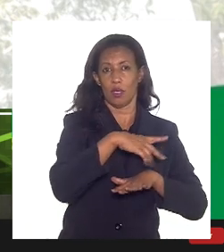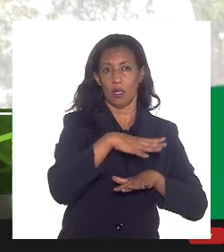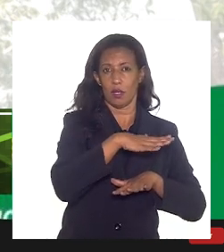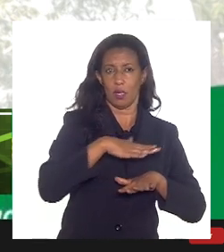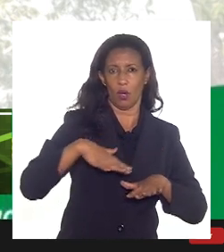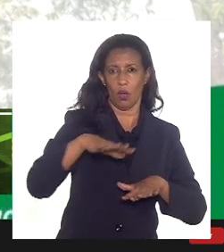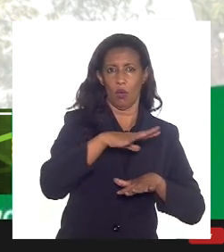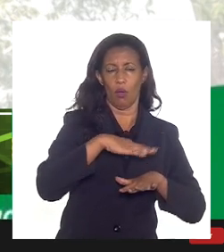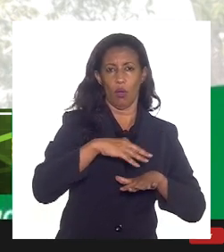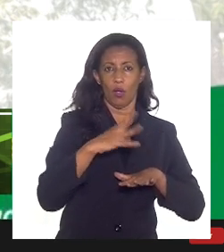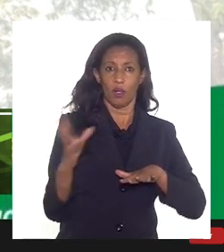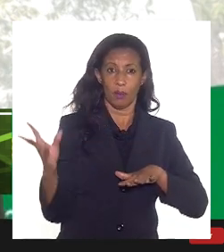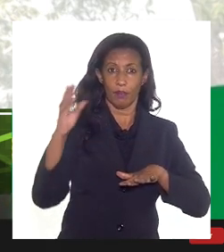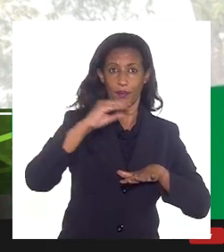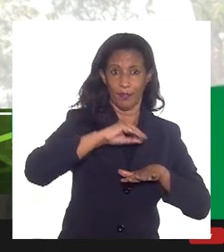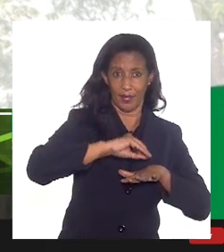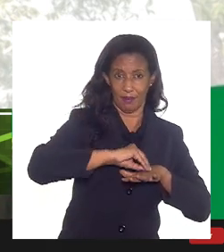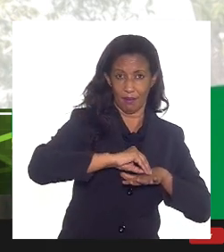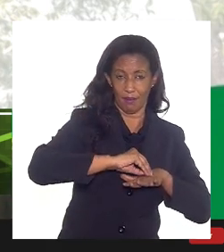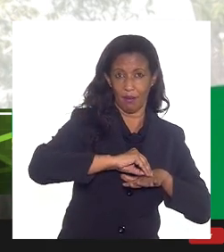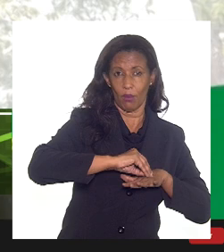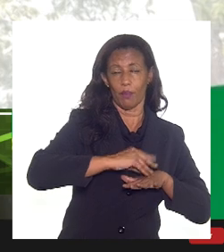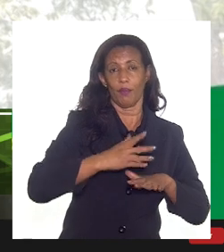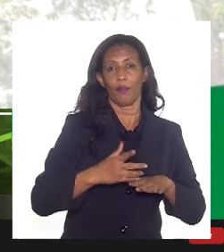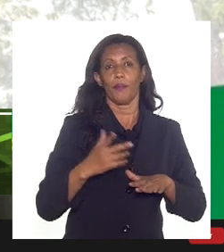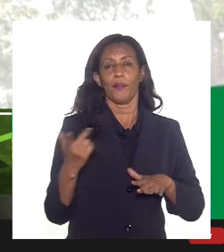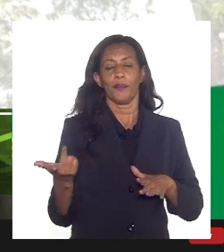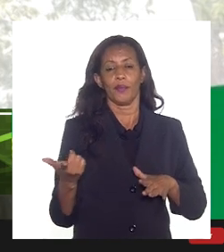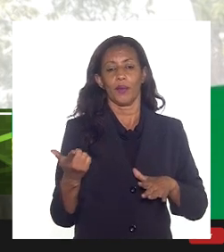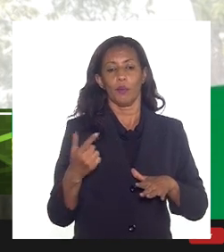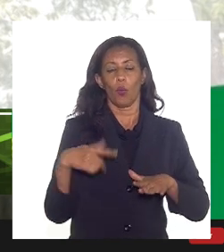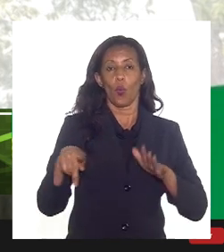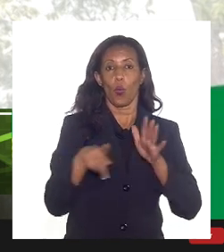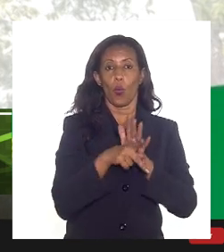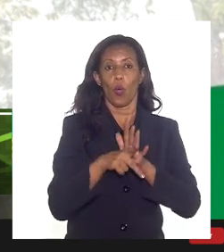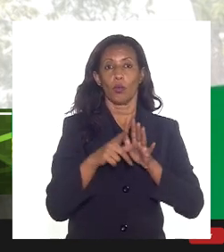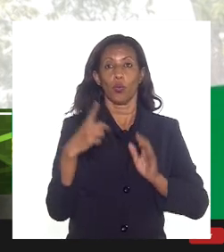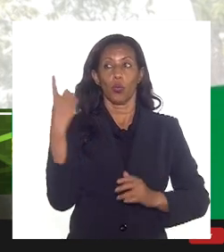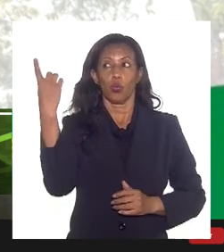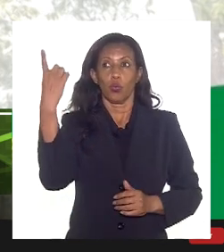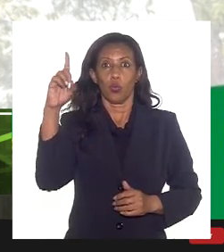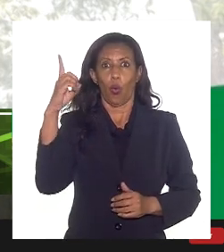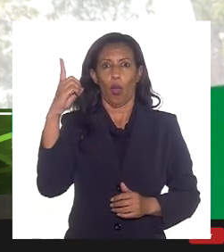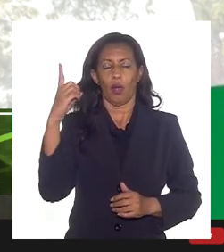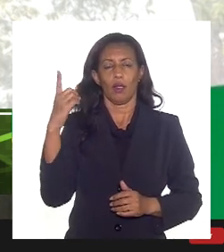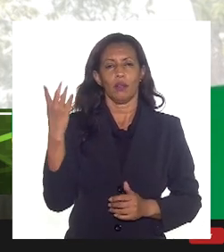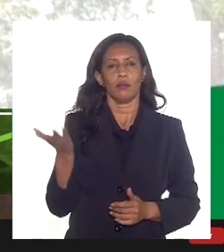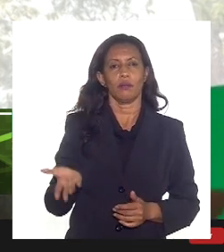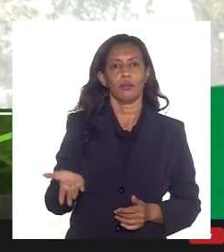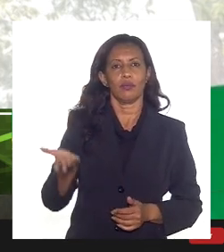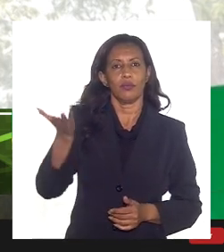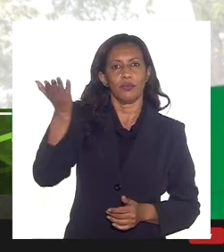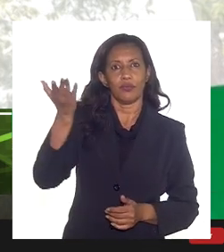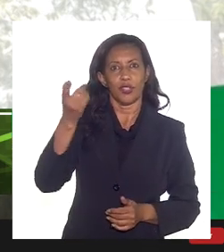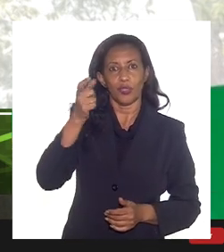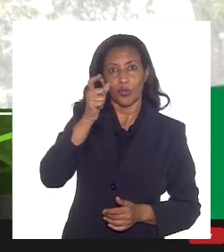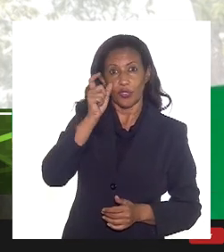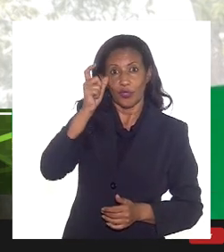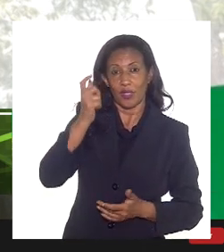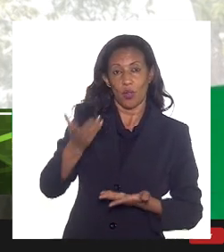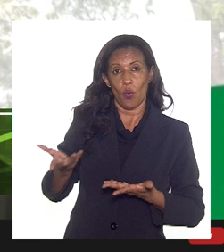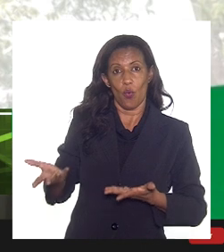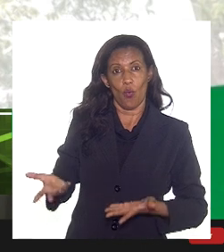migraram para repetro na medida em que quando da sua nacionalização o dólar apreciado fez com que eu tivesse um